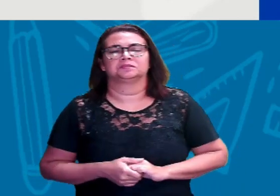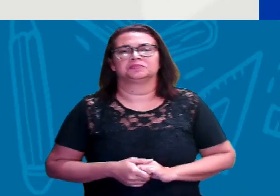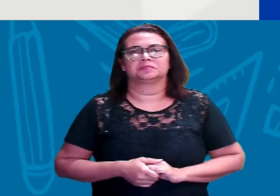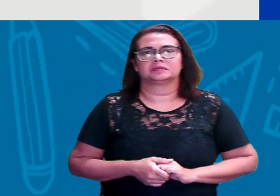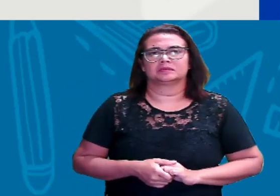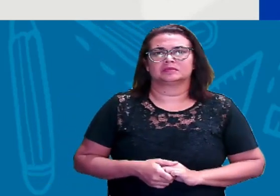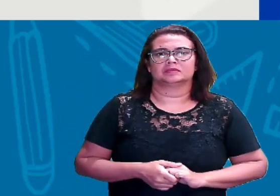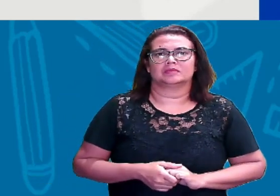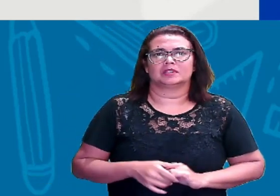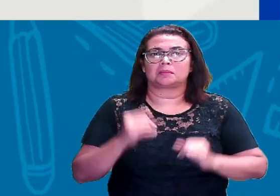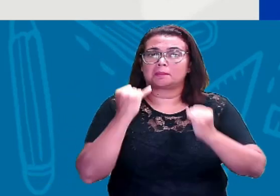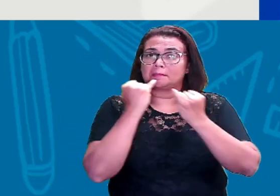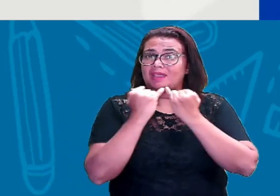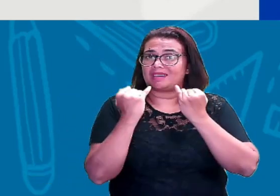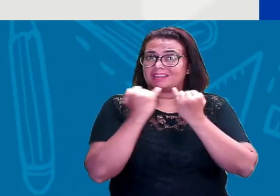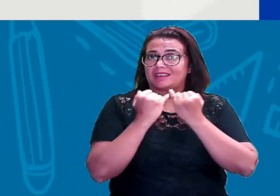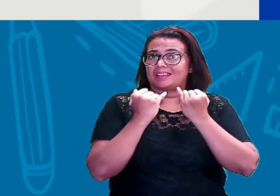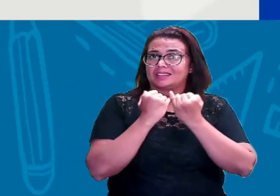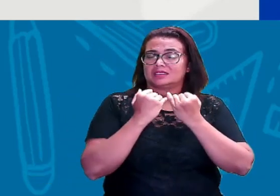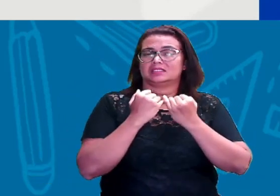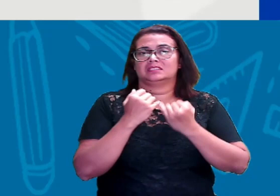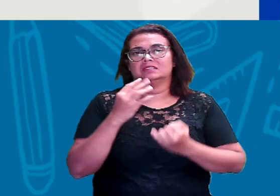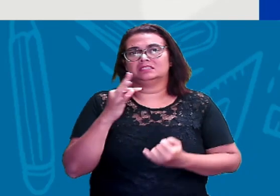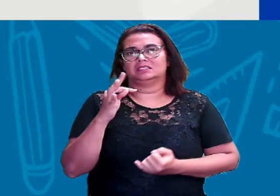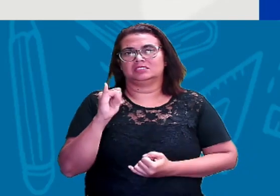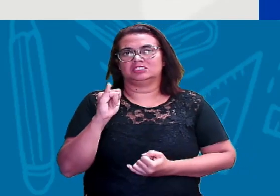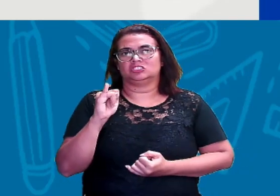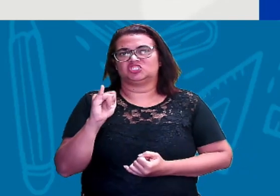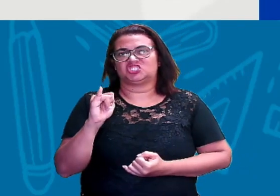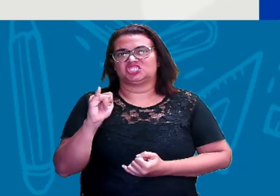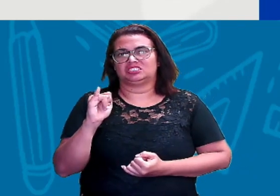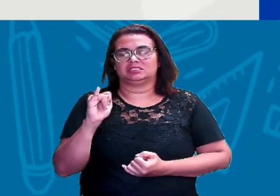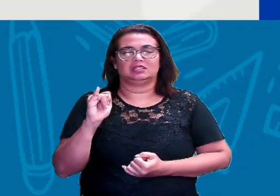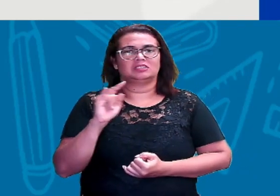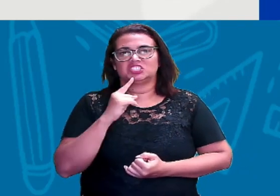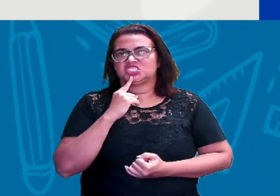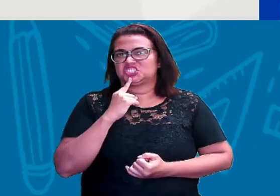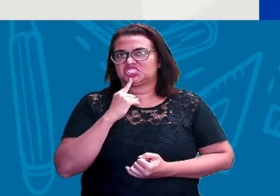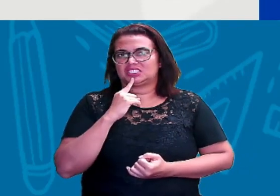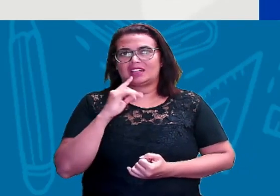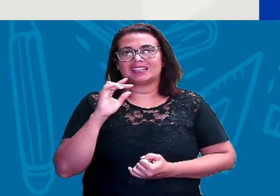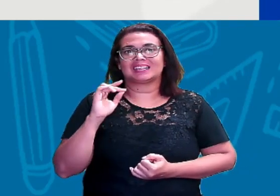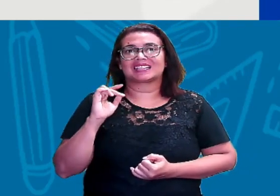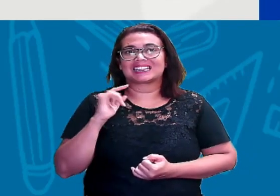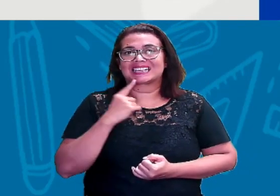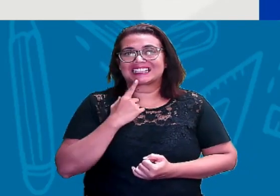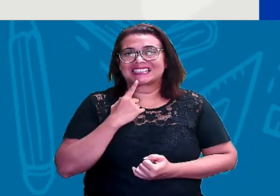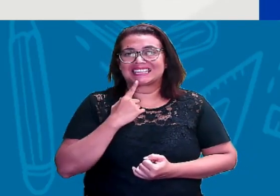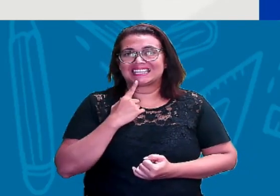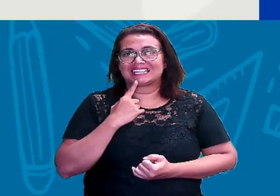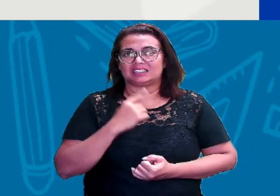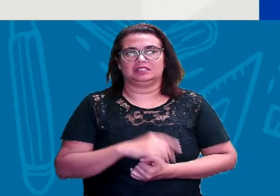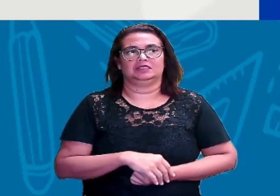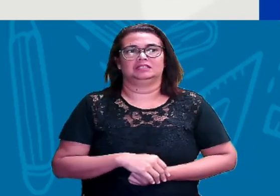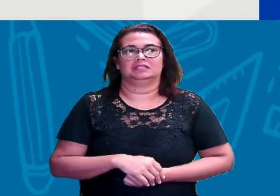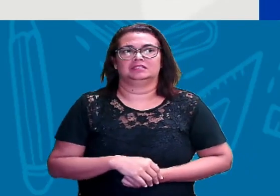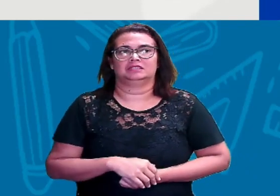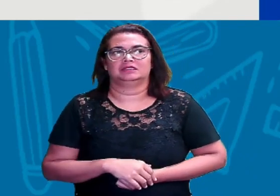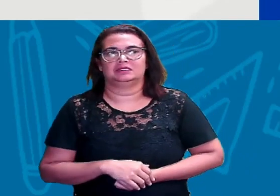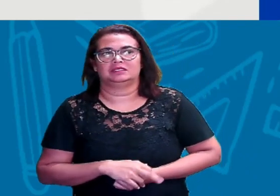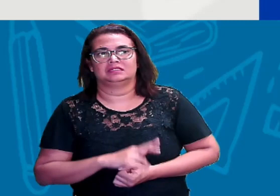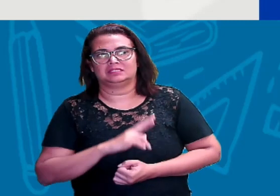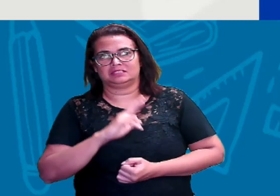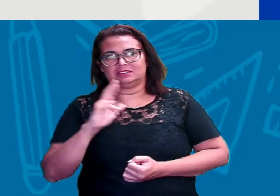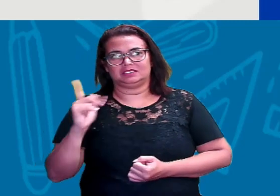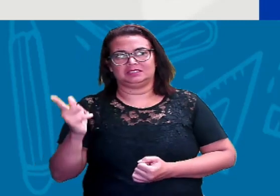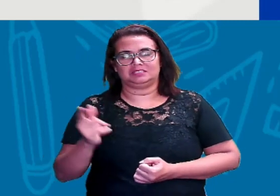fala com o T, TI ou com o D, DI, a gente não está falando mais nem o T nem o D. A gente está falando já a letra